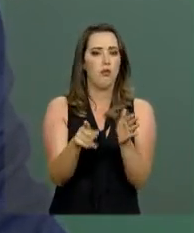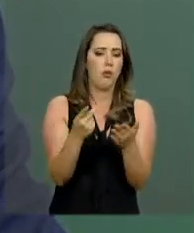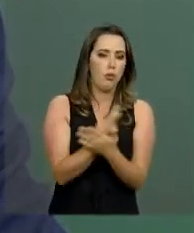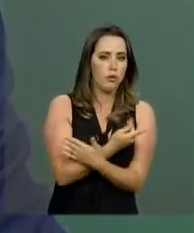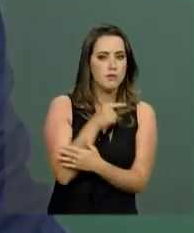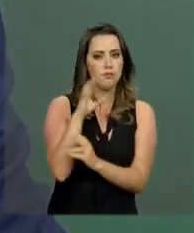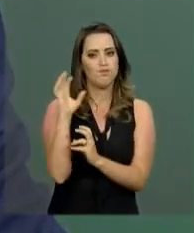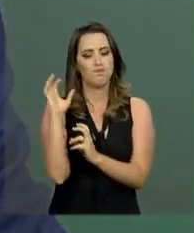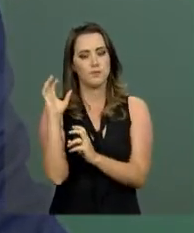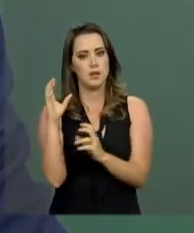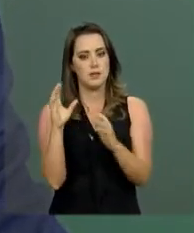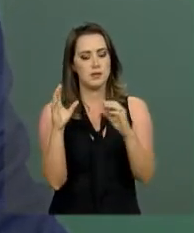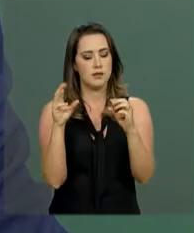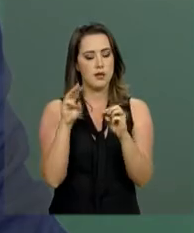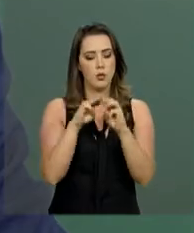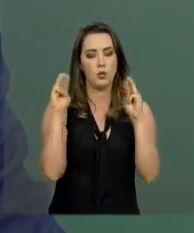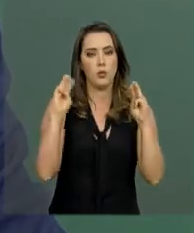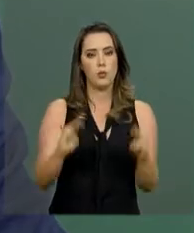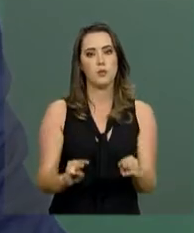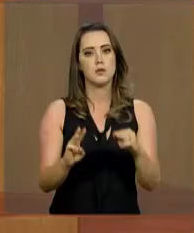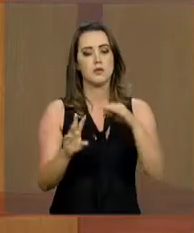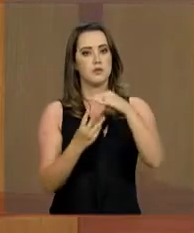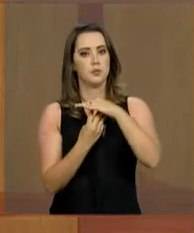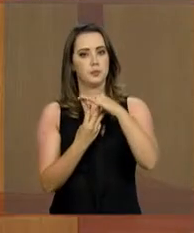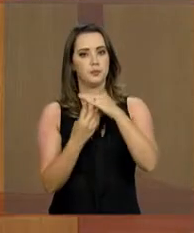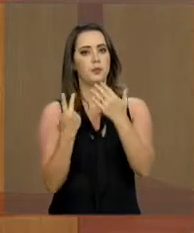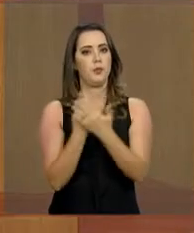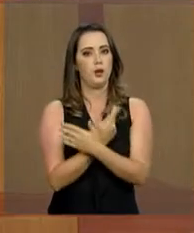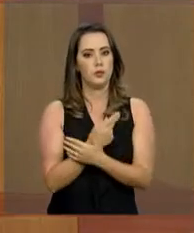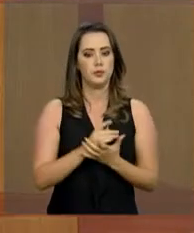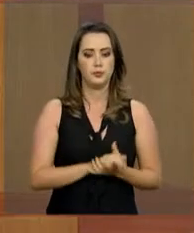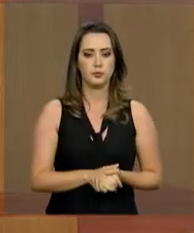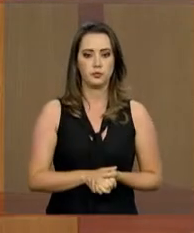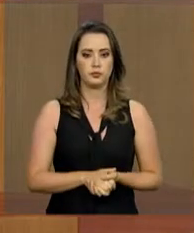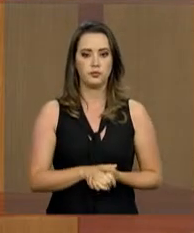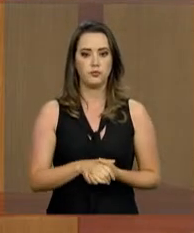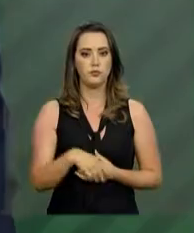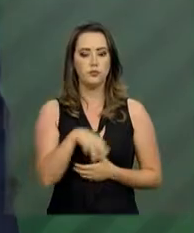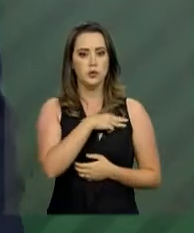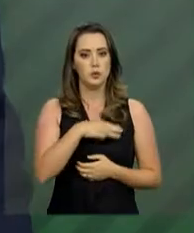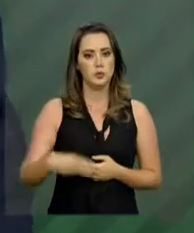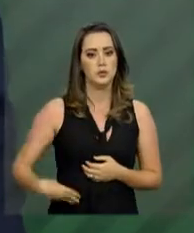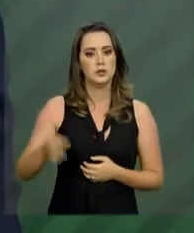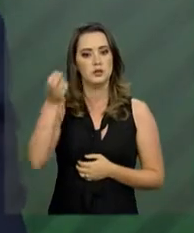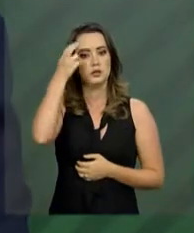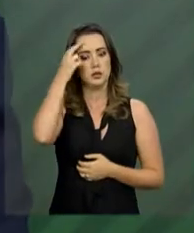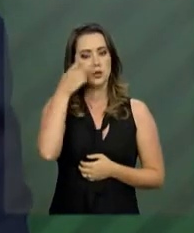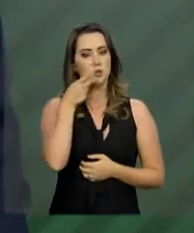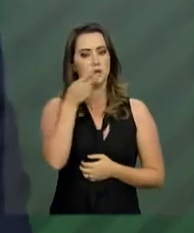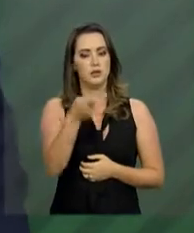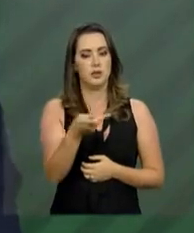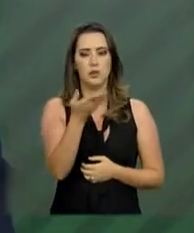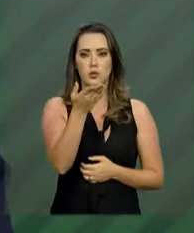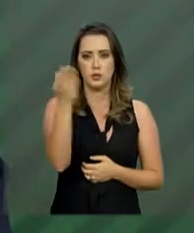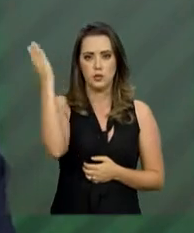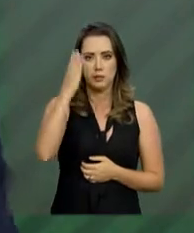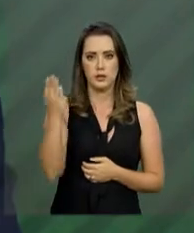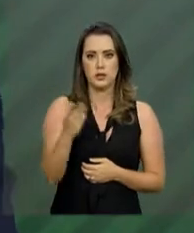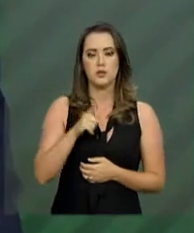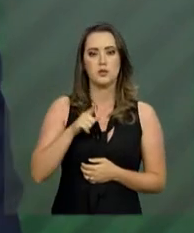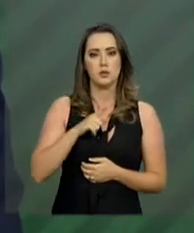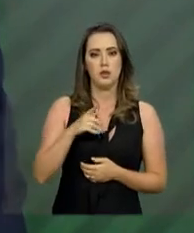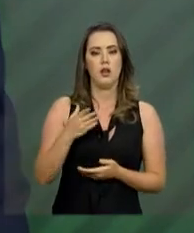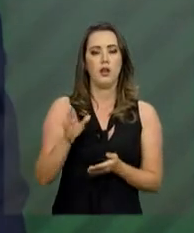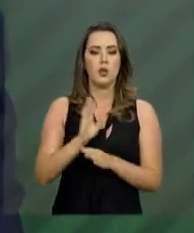Museu Nacional venham a ocorrer. O ministro da Cultura, Sérgio Sá Leitão, destacou que o Brasil receberá